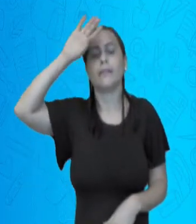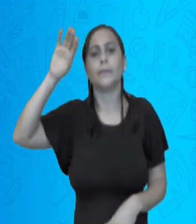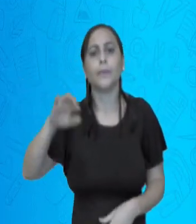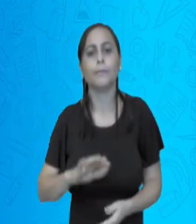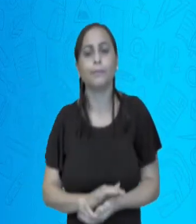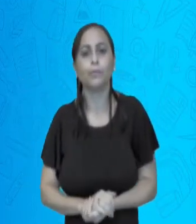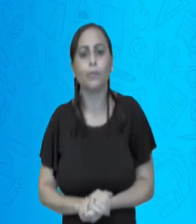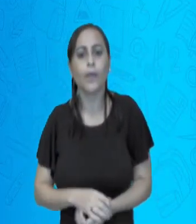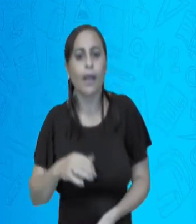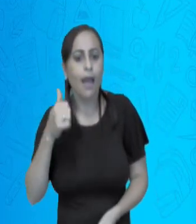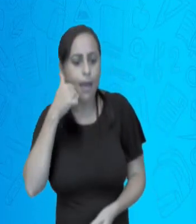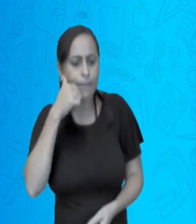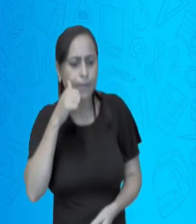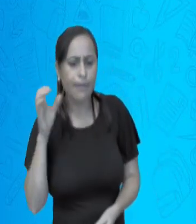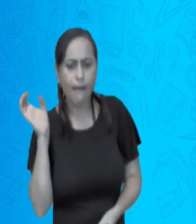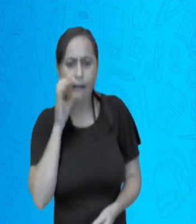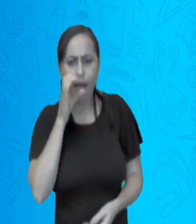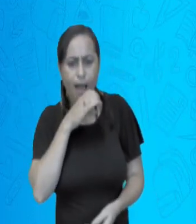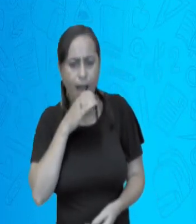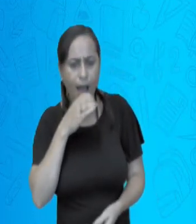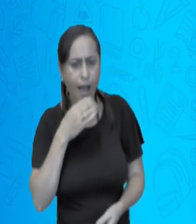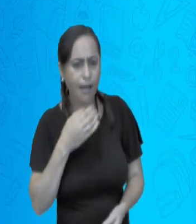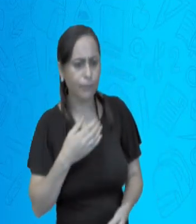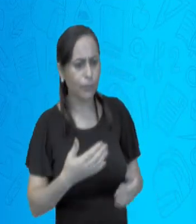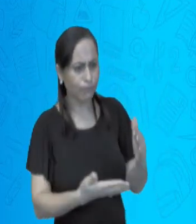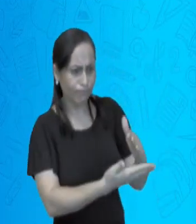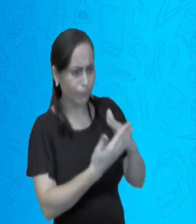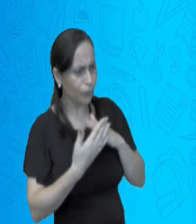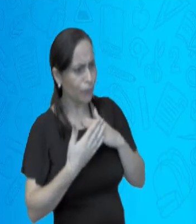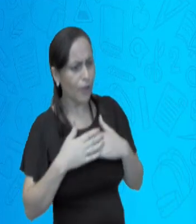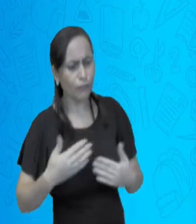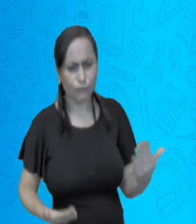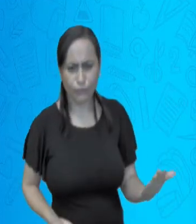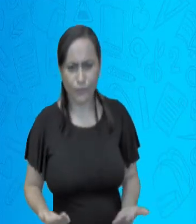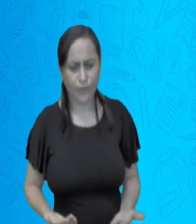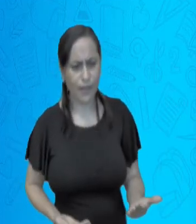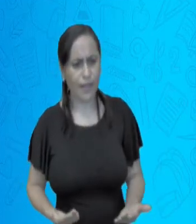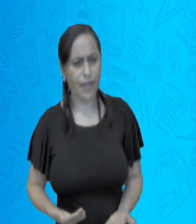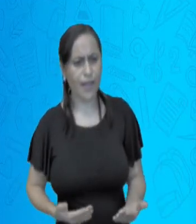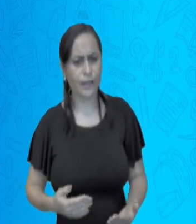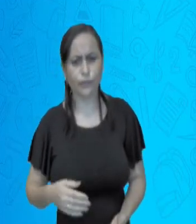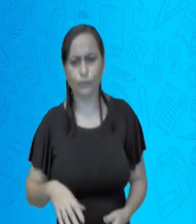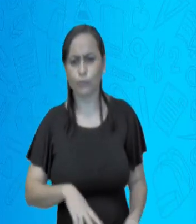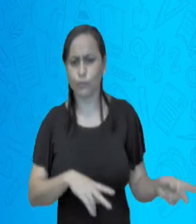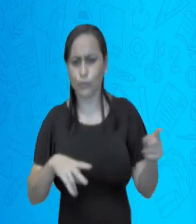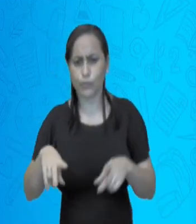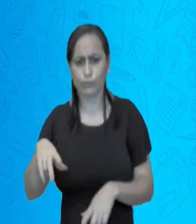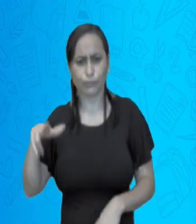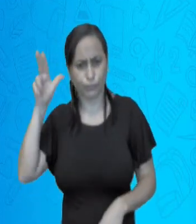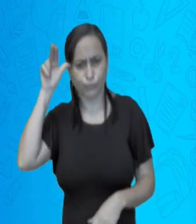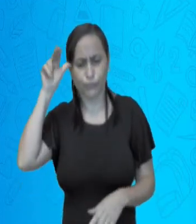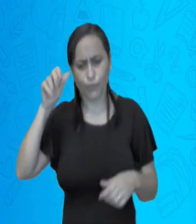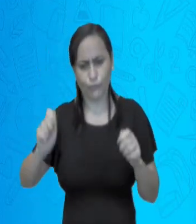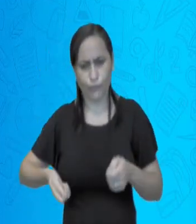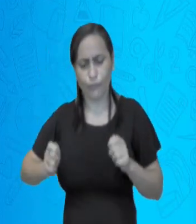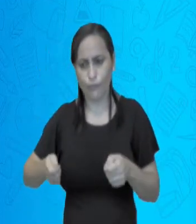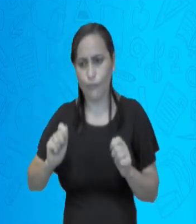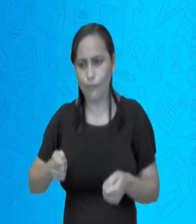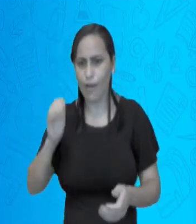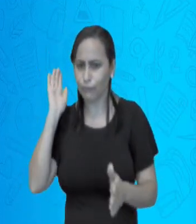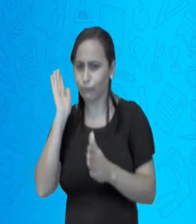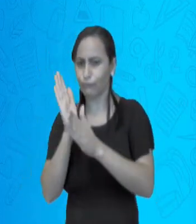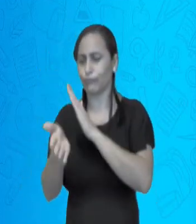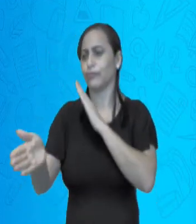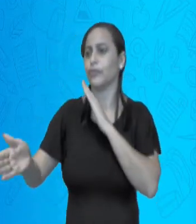enrolou ele em alguns tecidos e pediu aos servos que ajudassem colocar em uma carruagem e fugiu com o rei. No dia